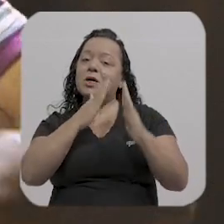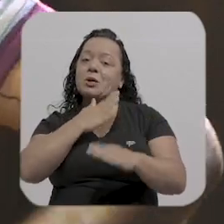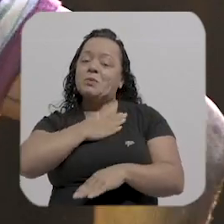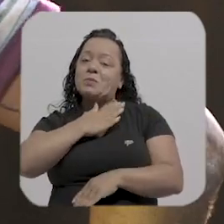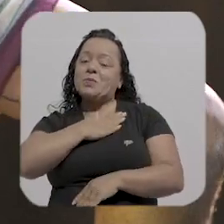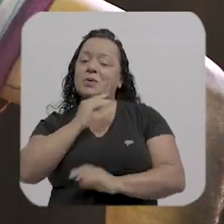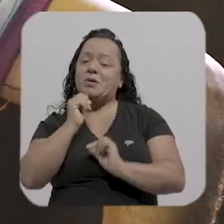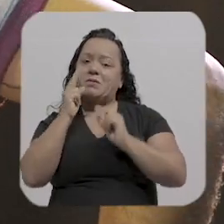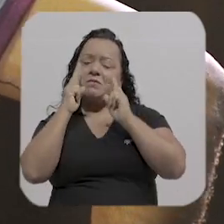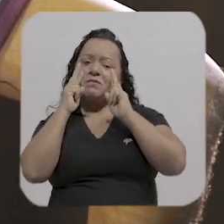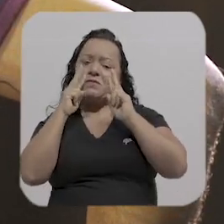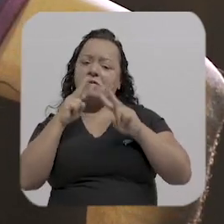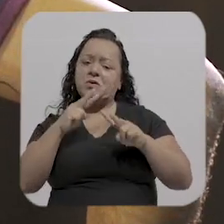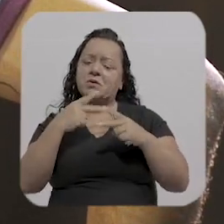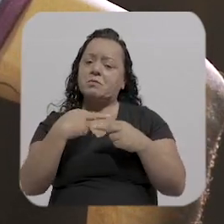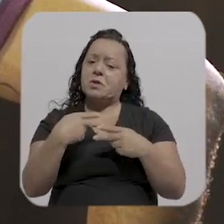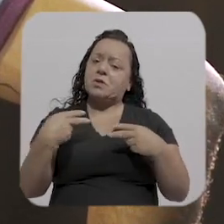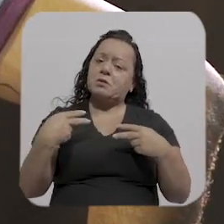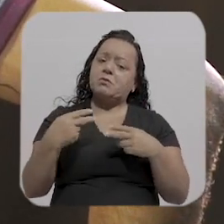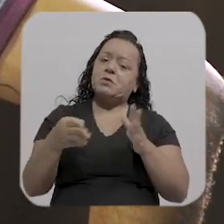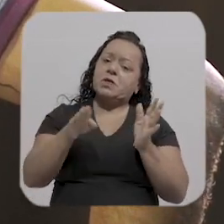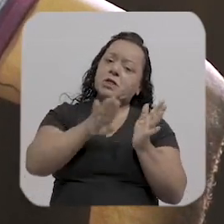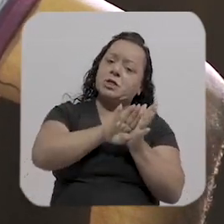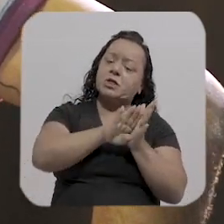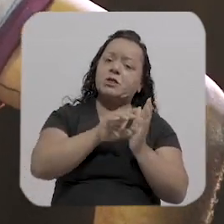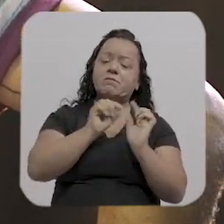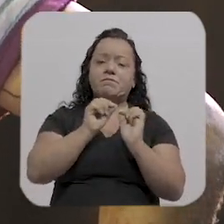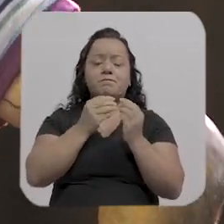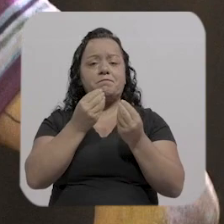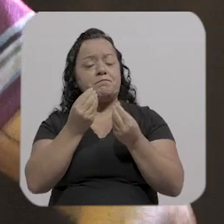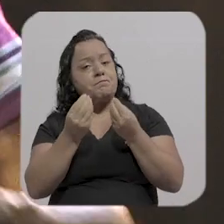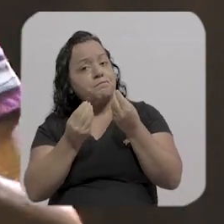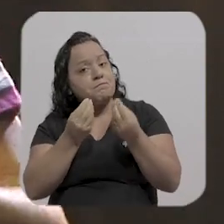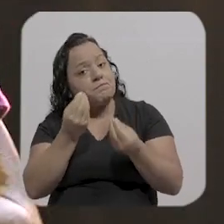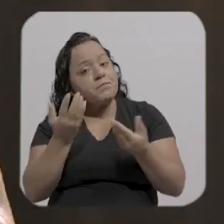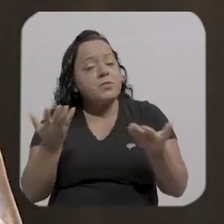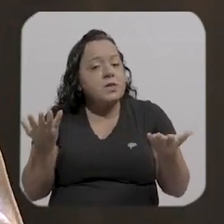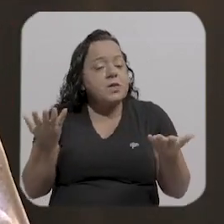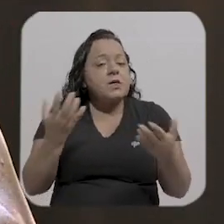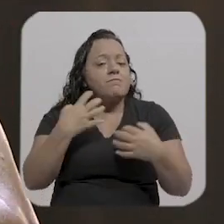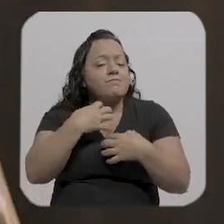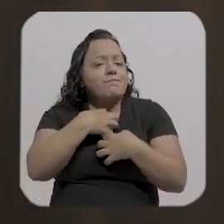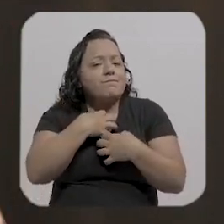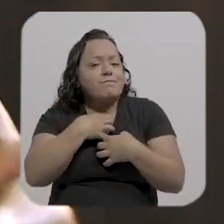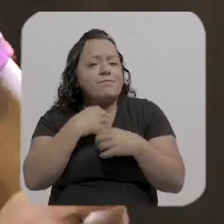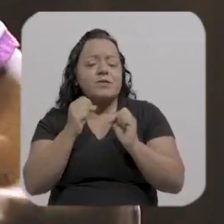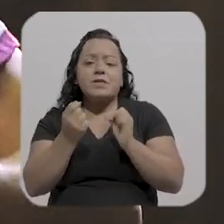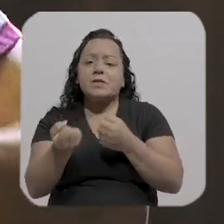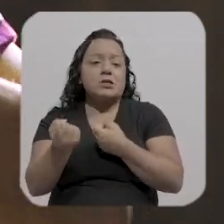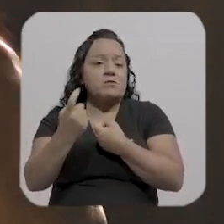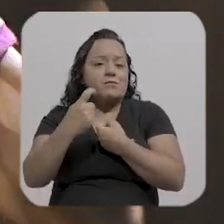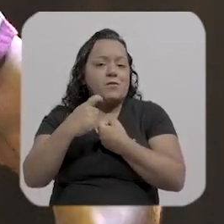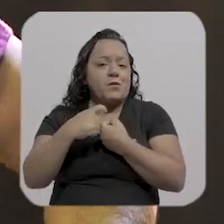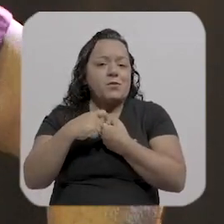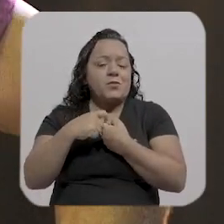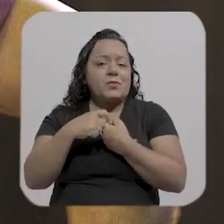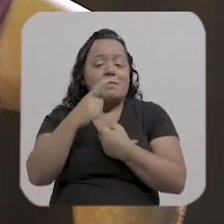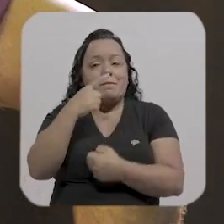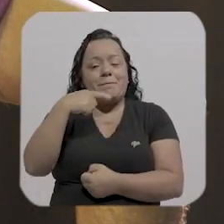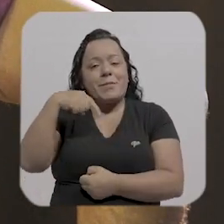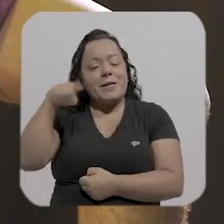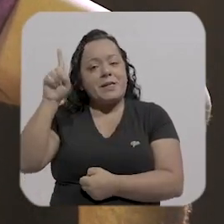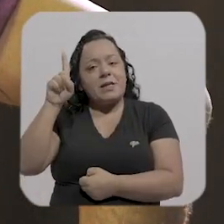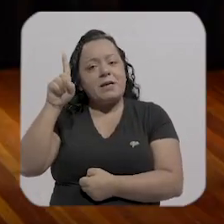minhas coisas chegando aí, e assim, e ali eu acho, foi, eu senti assim, você não volta mais tão cedo